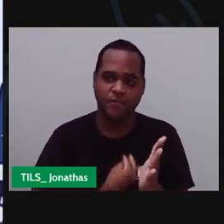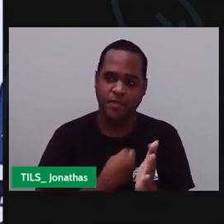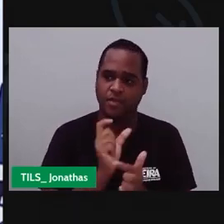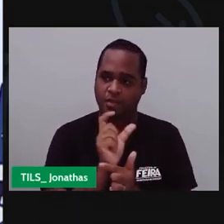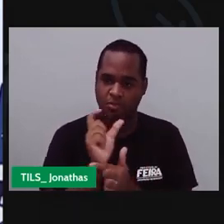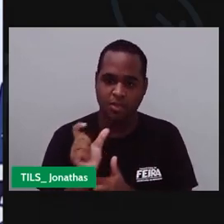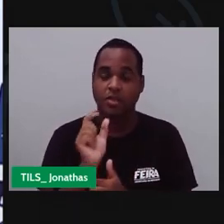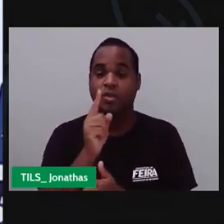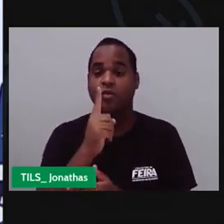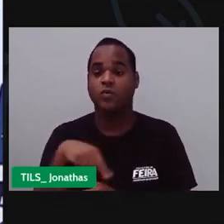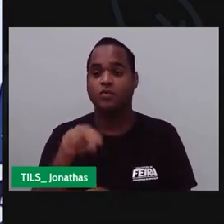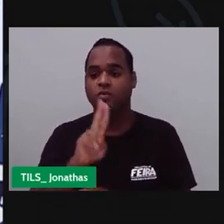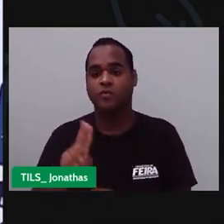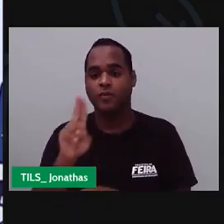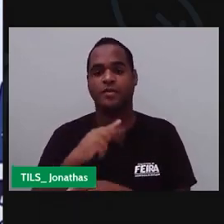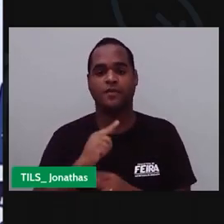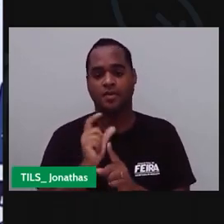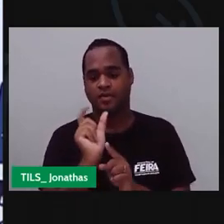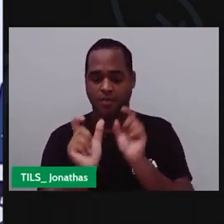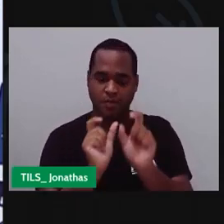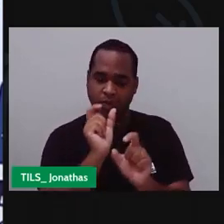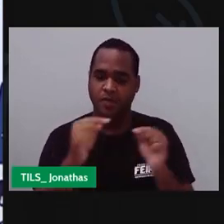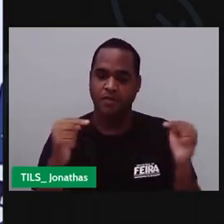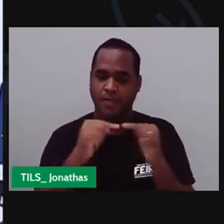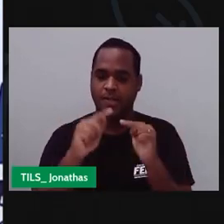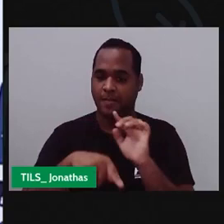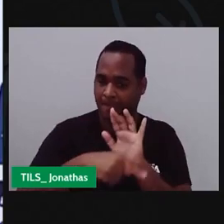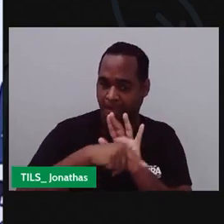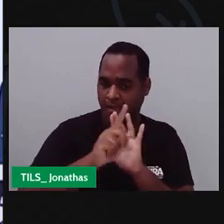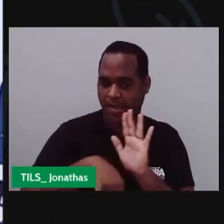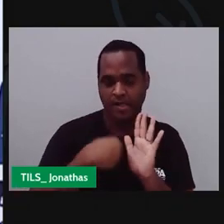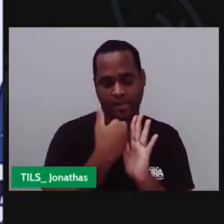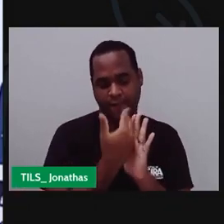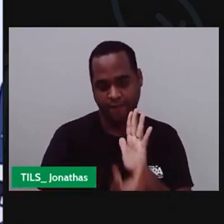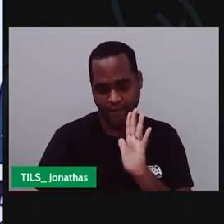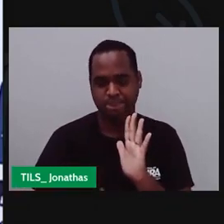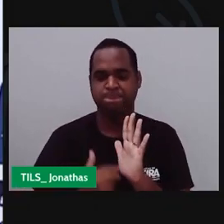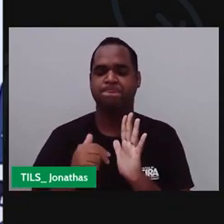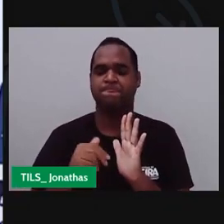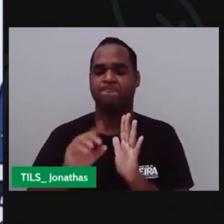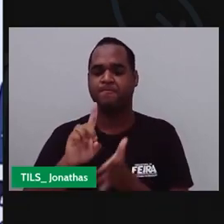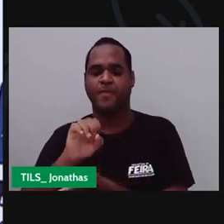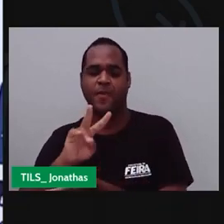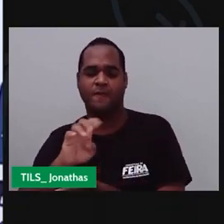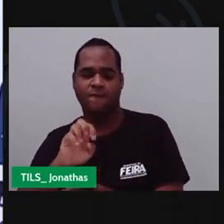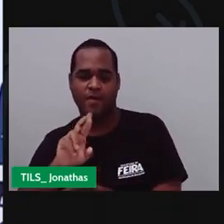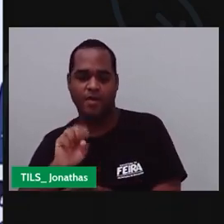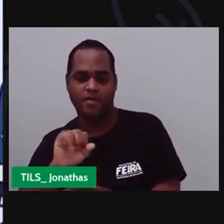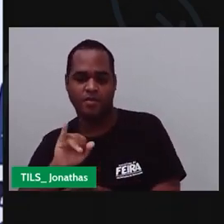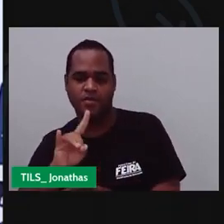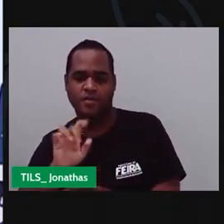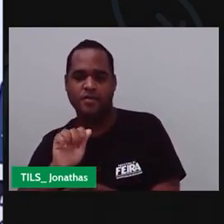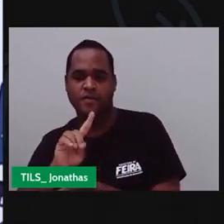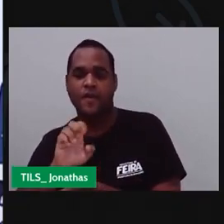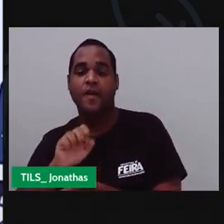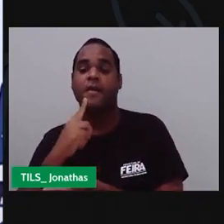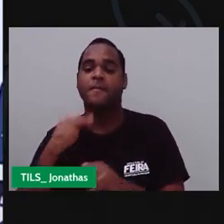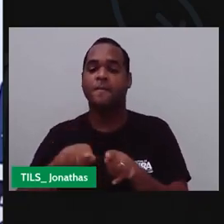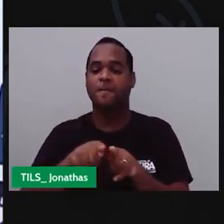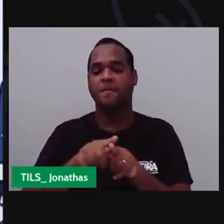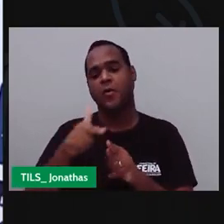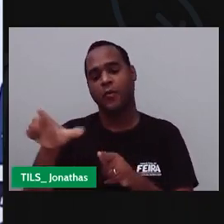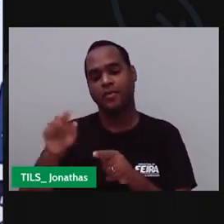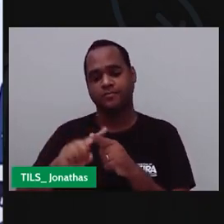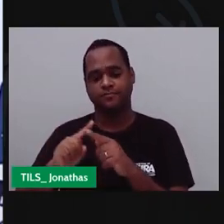Usando As sílabas Que fazem parte Da palavra Diversidade E vimos vimos E Algumas Obras